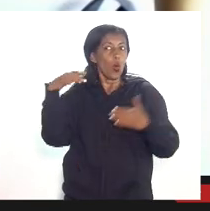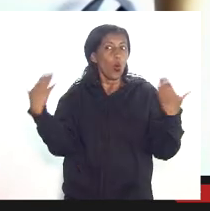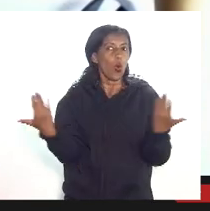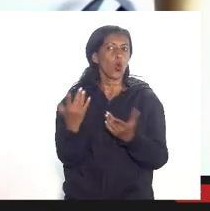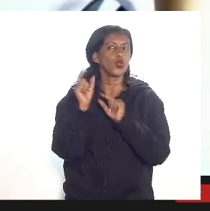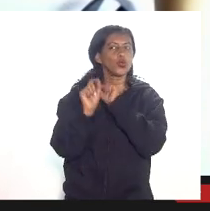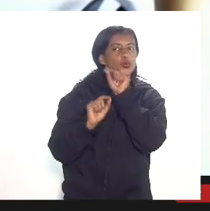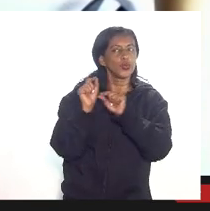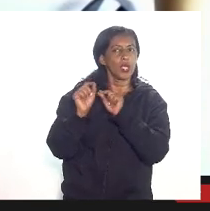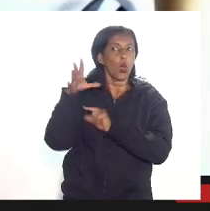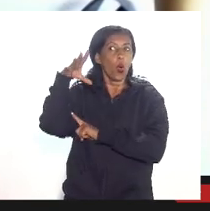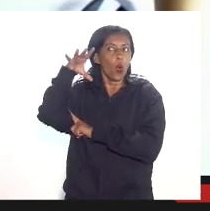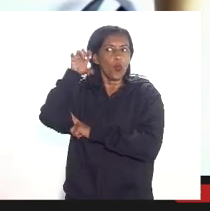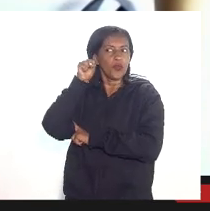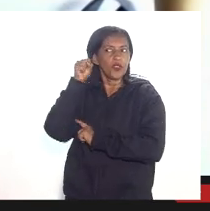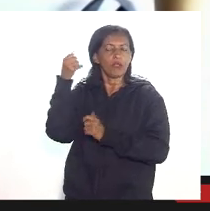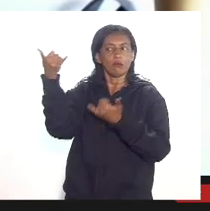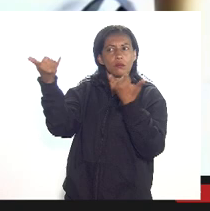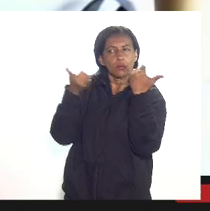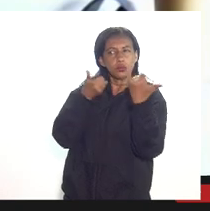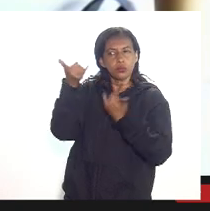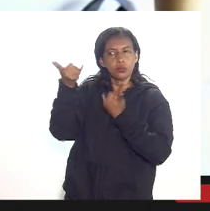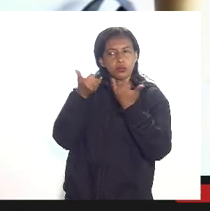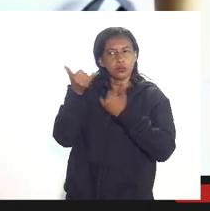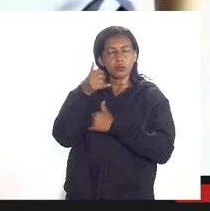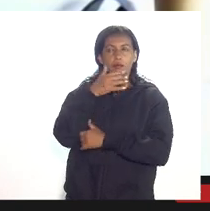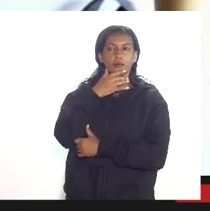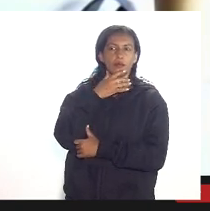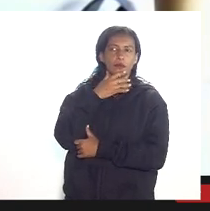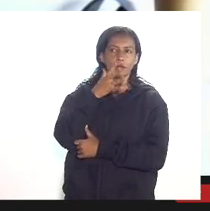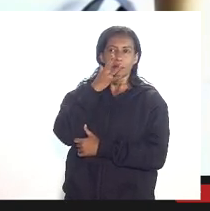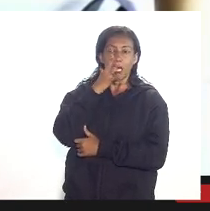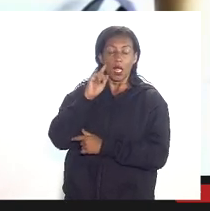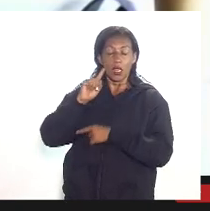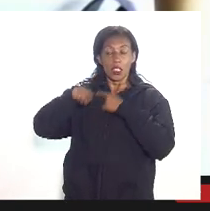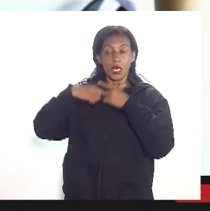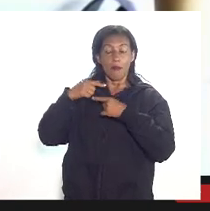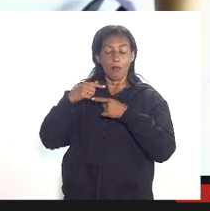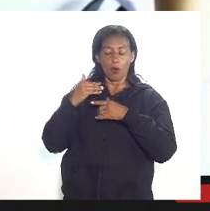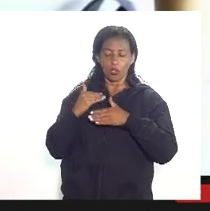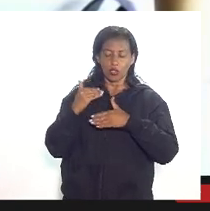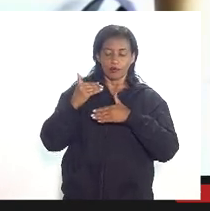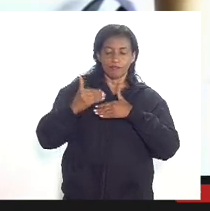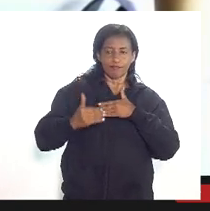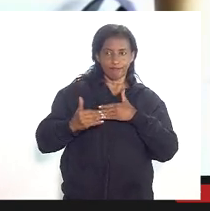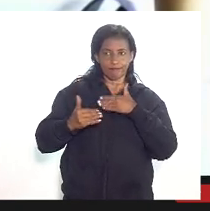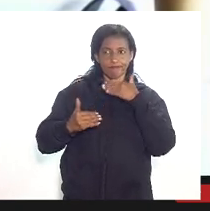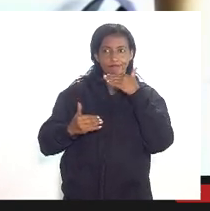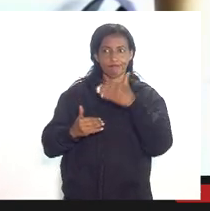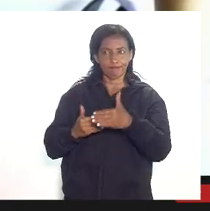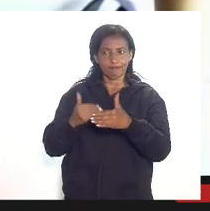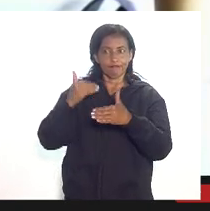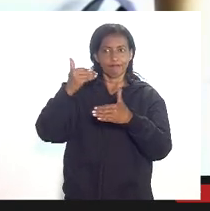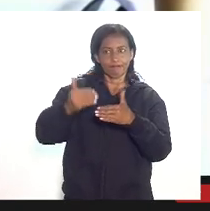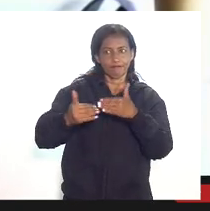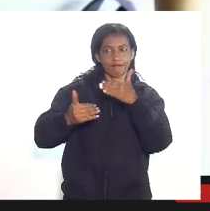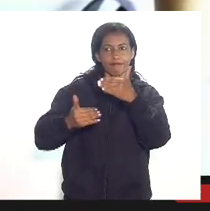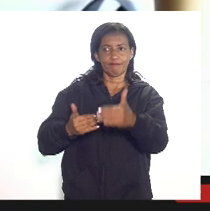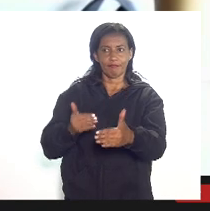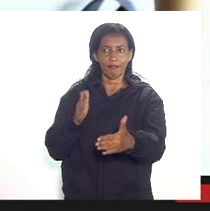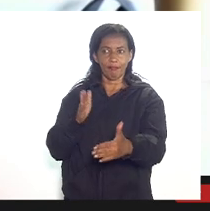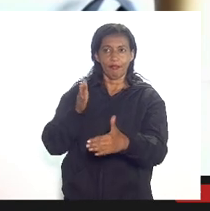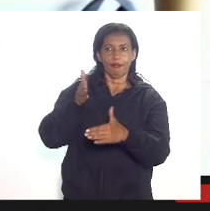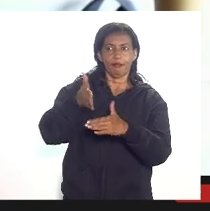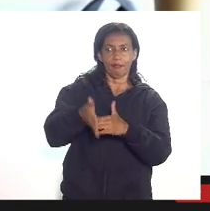fiscalizatórios depois avançar e eu vou aqui explicar o passo seguinte com